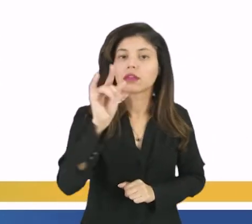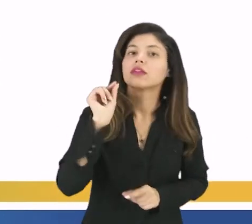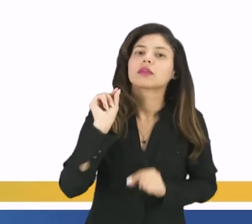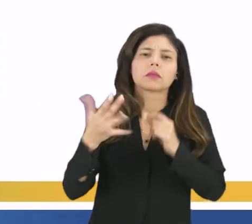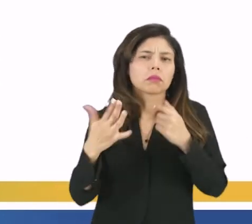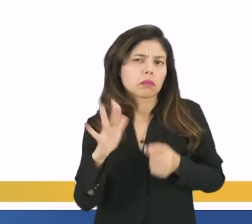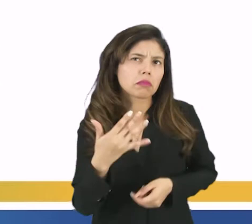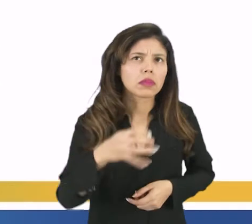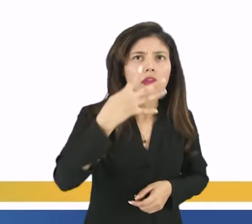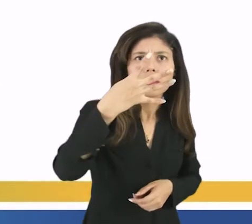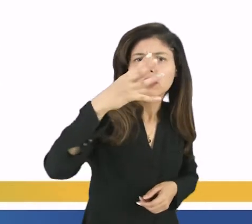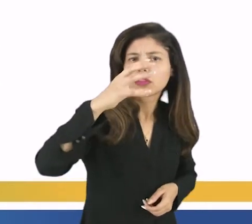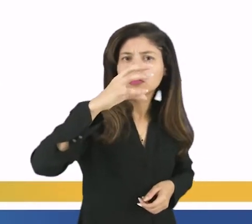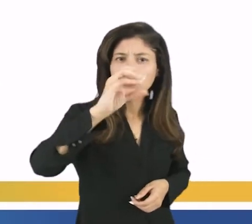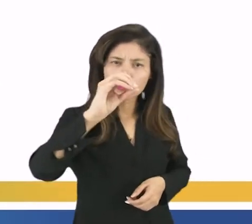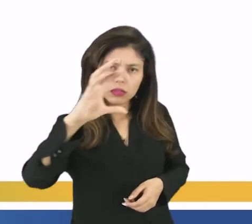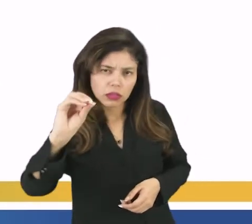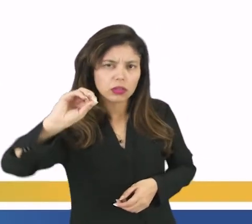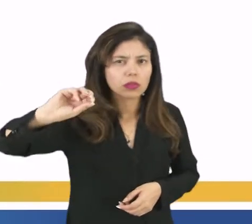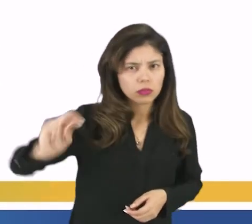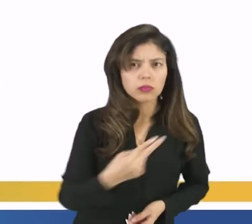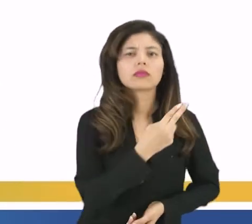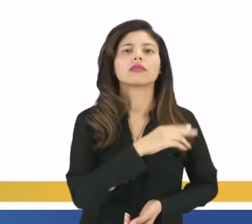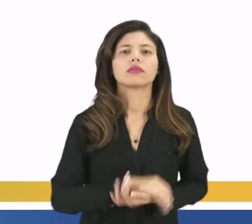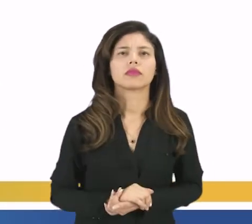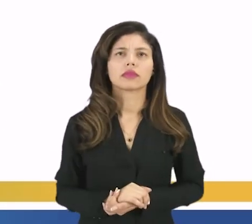mais ou menos 400 mil habitantes.